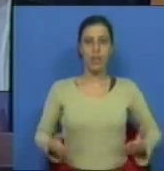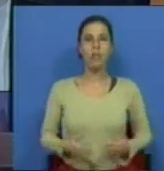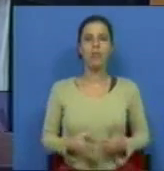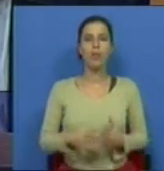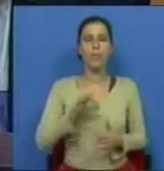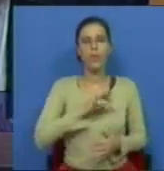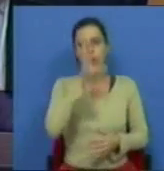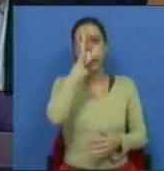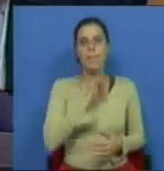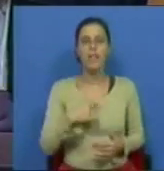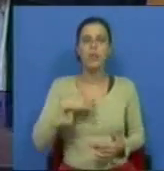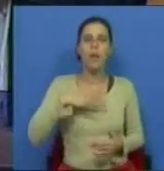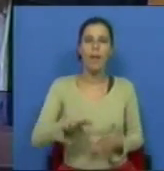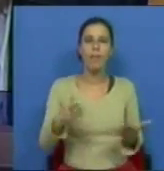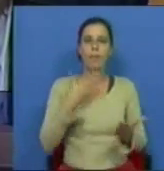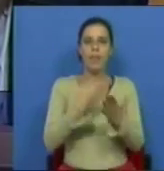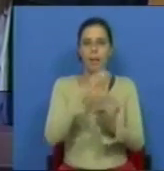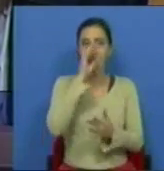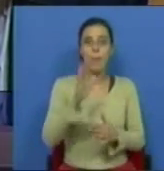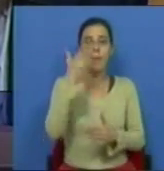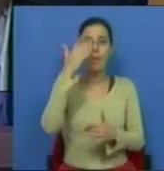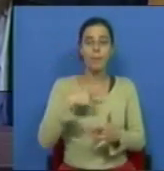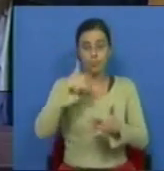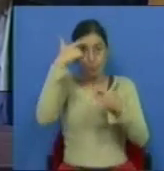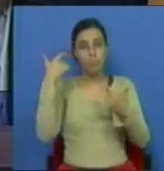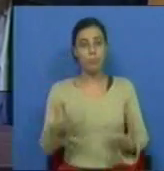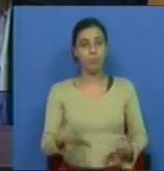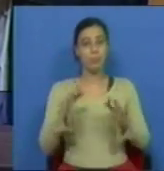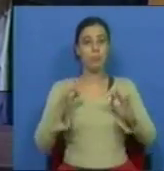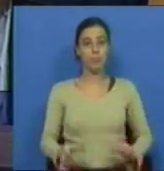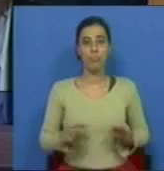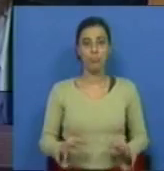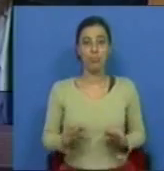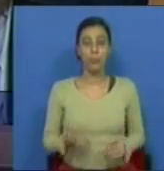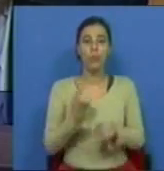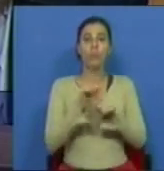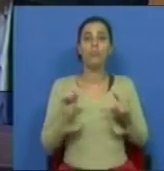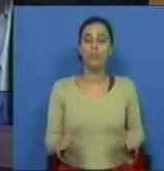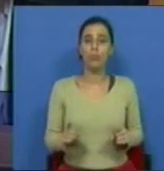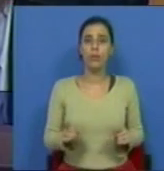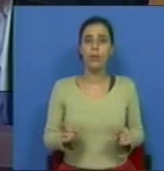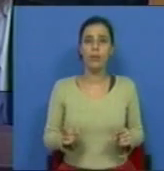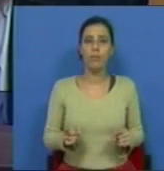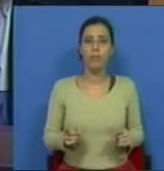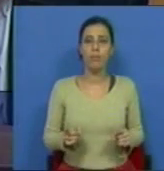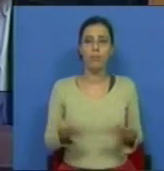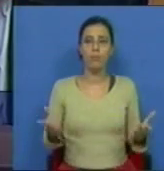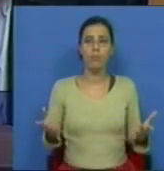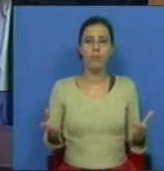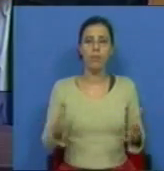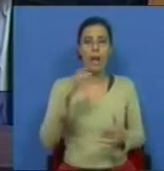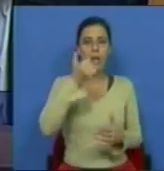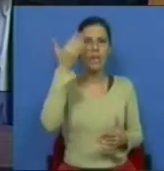Sr. Ministro, eu queria dar-lhe conta, em primeiro lugar, da minha perplexidade pelo facto de, ainda há